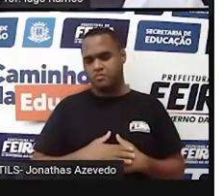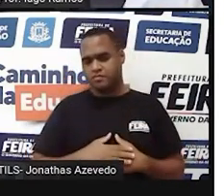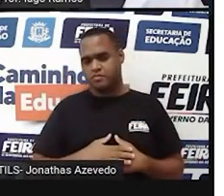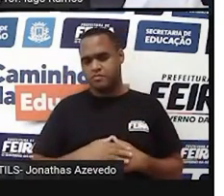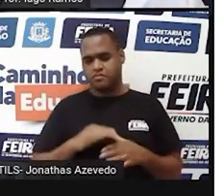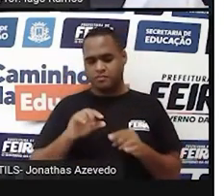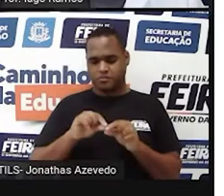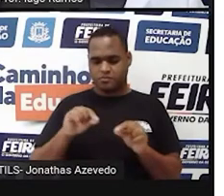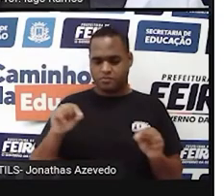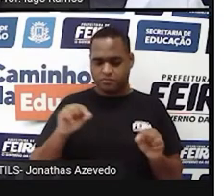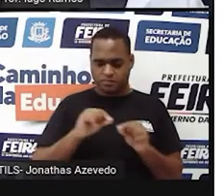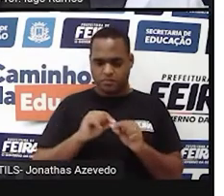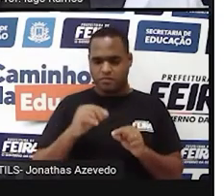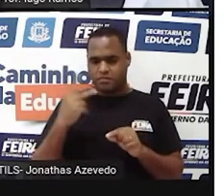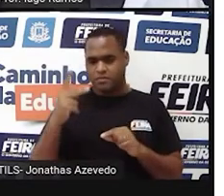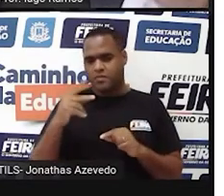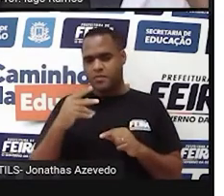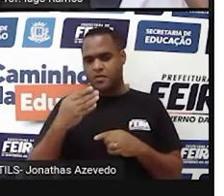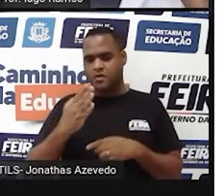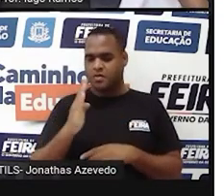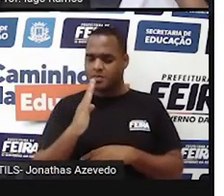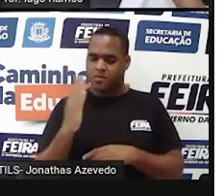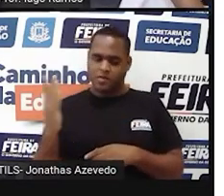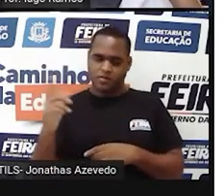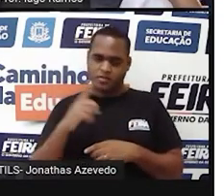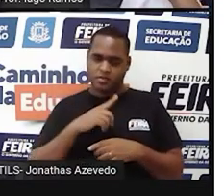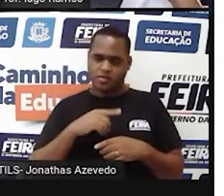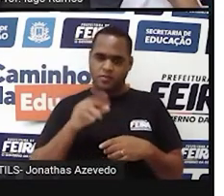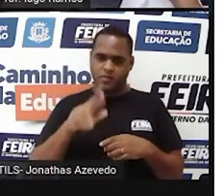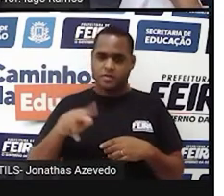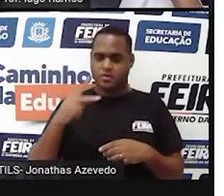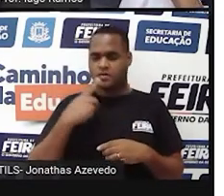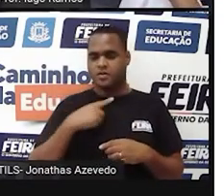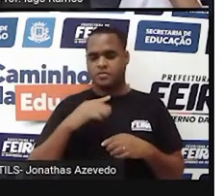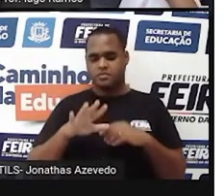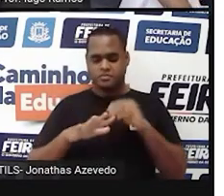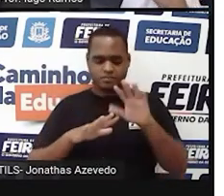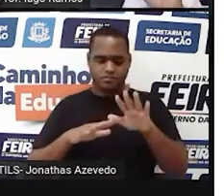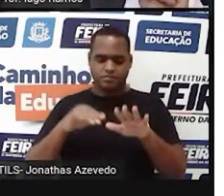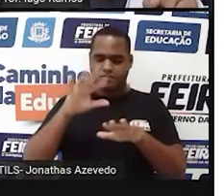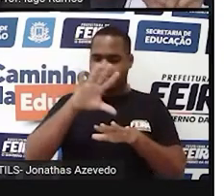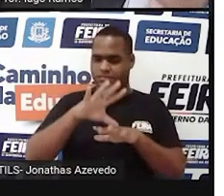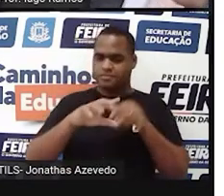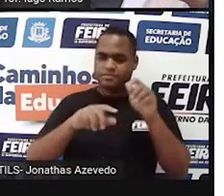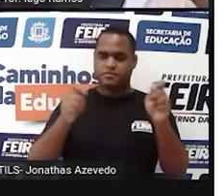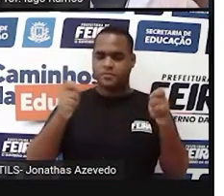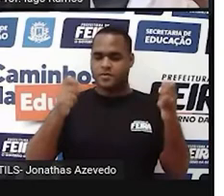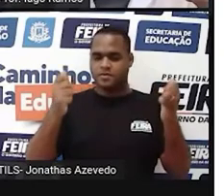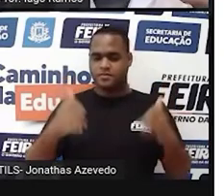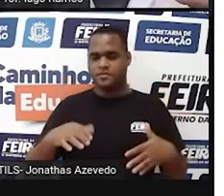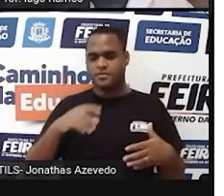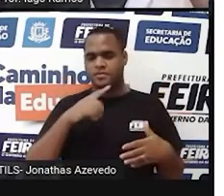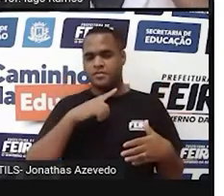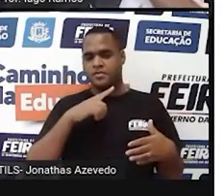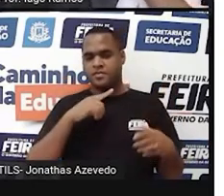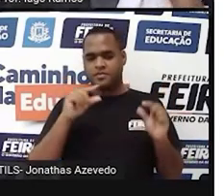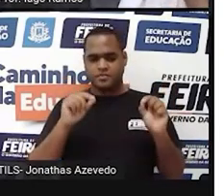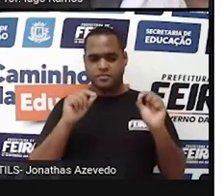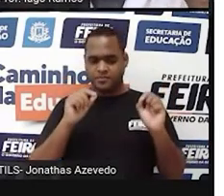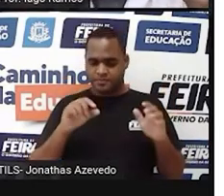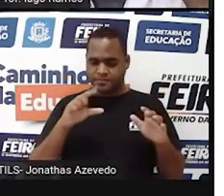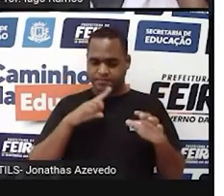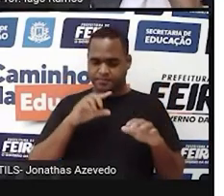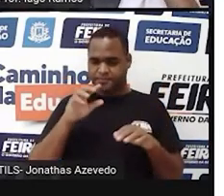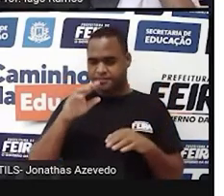medirem a largura da porta, usando os seus palmos, né? Então você vai lá, mede lá, né? A